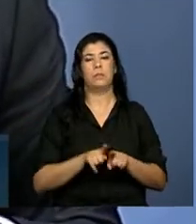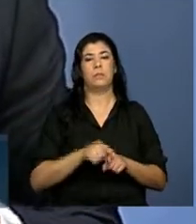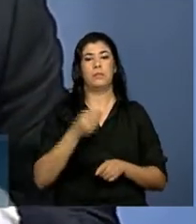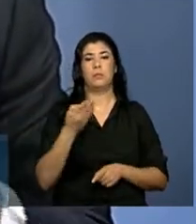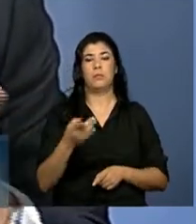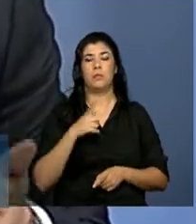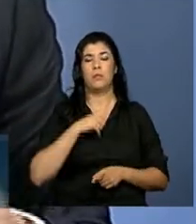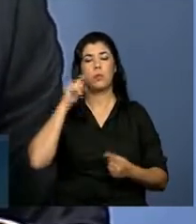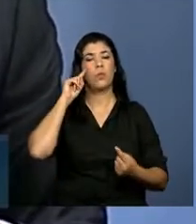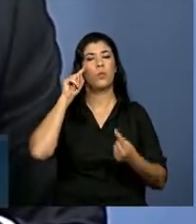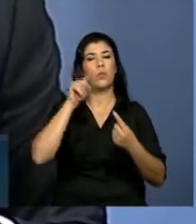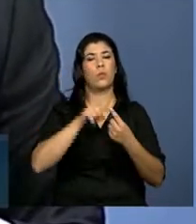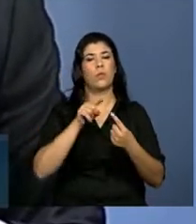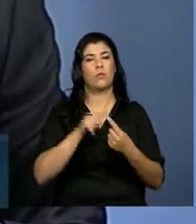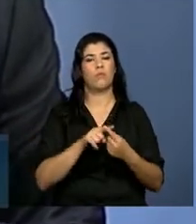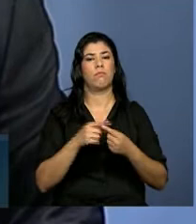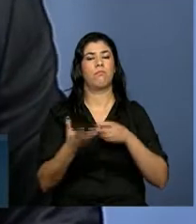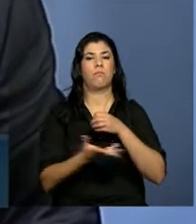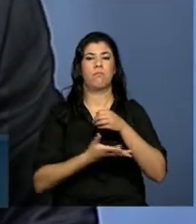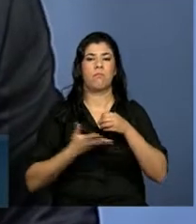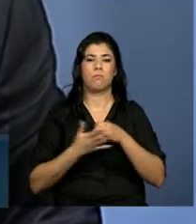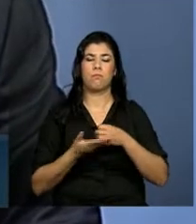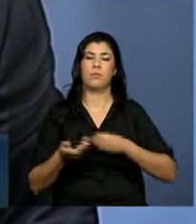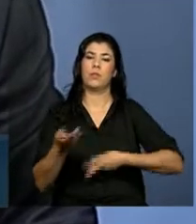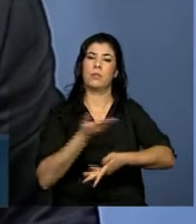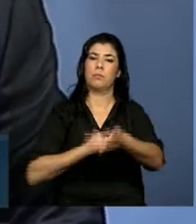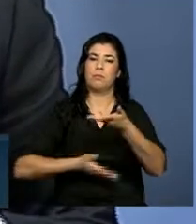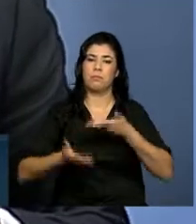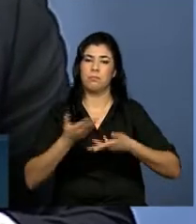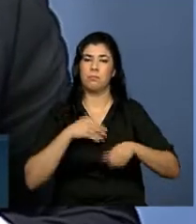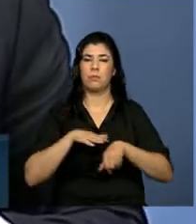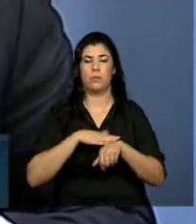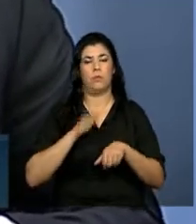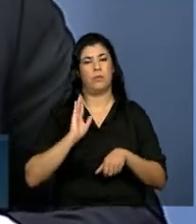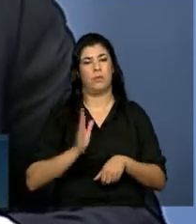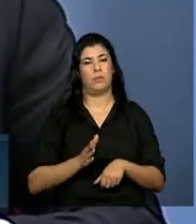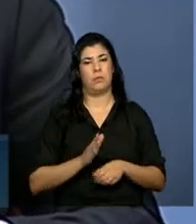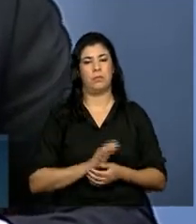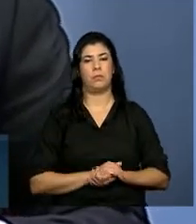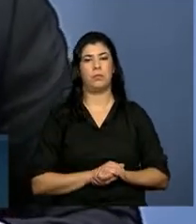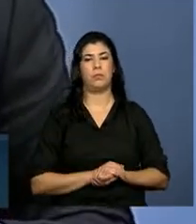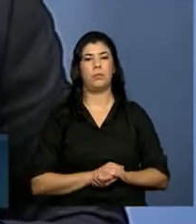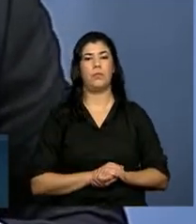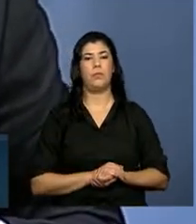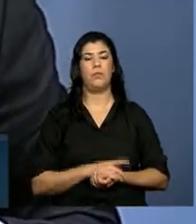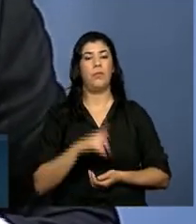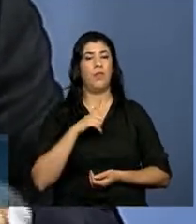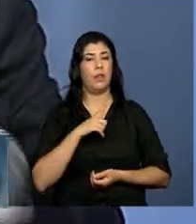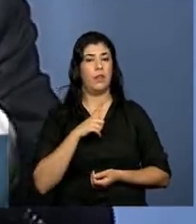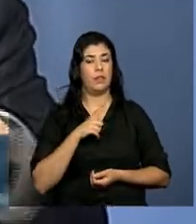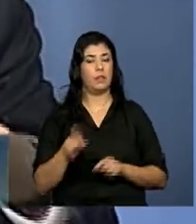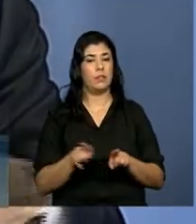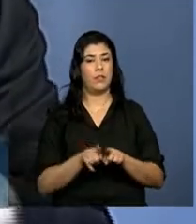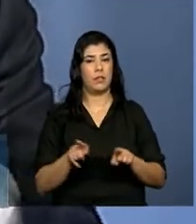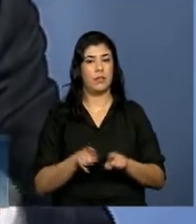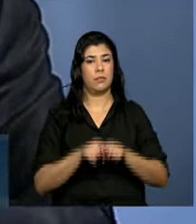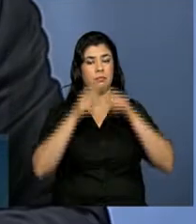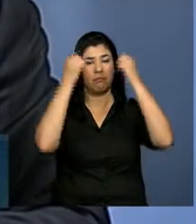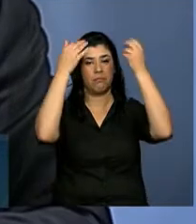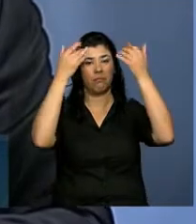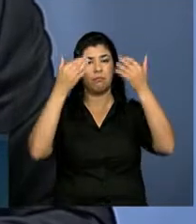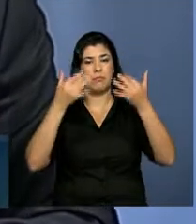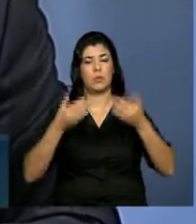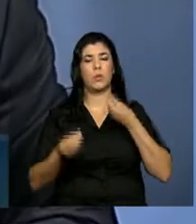tem sido o teor das minhas conversas. Eu tenho falado um pouco sobre o que estaria na